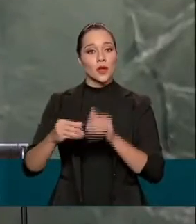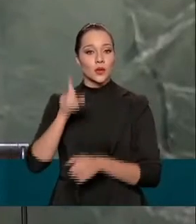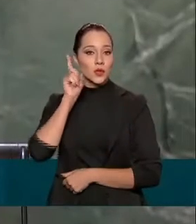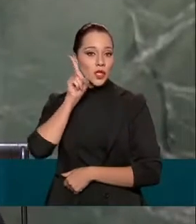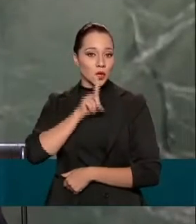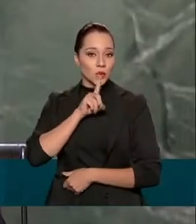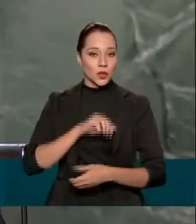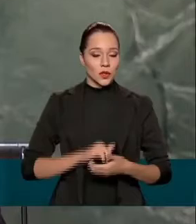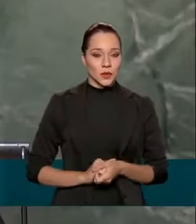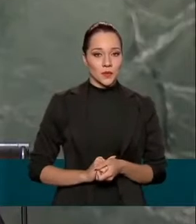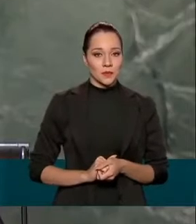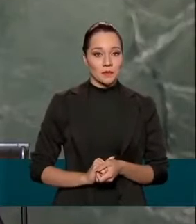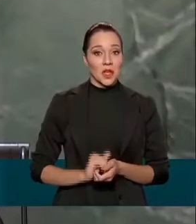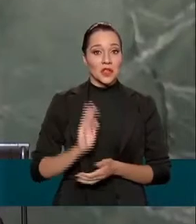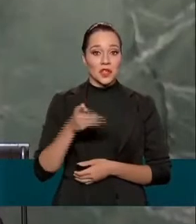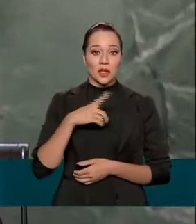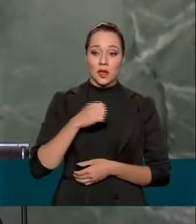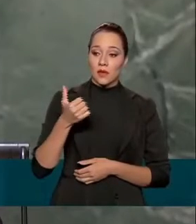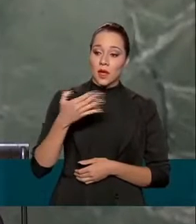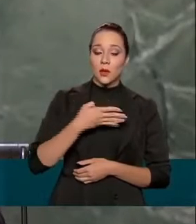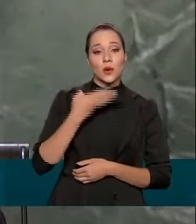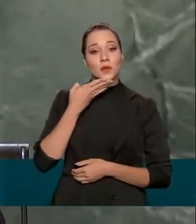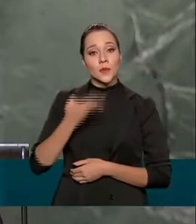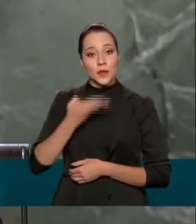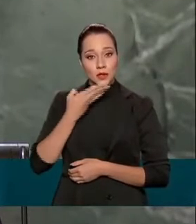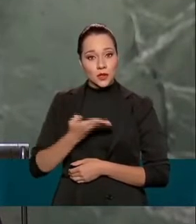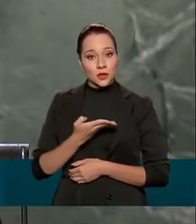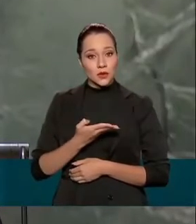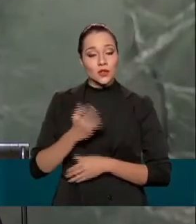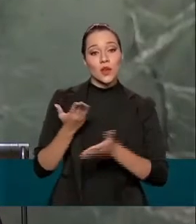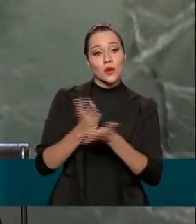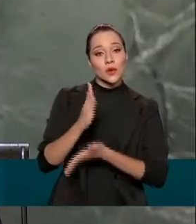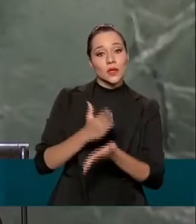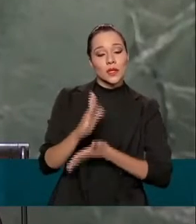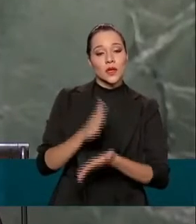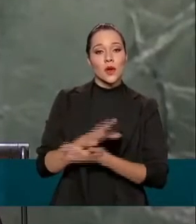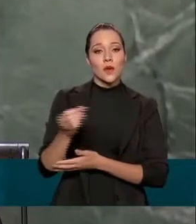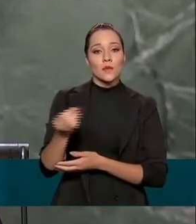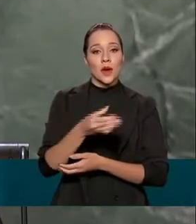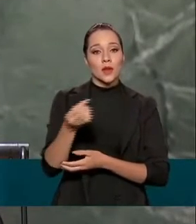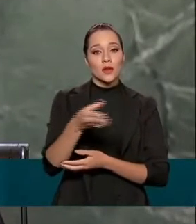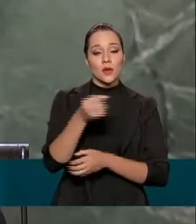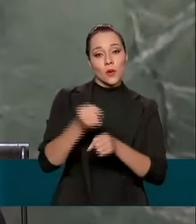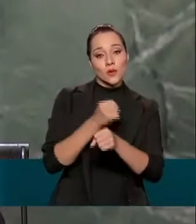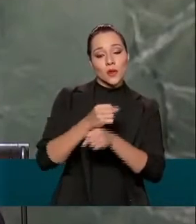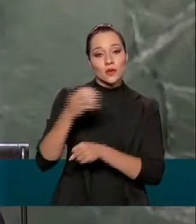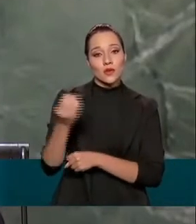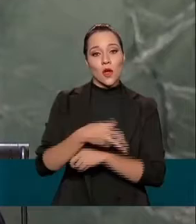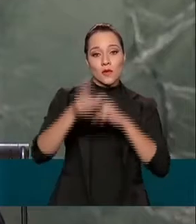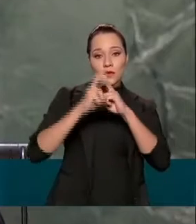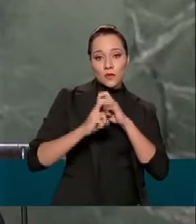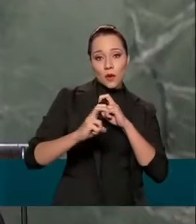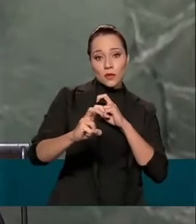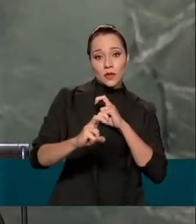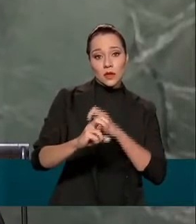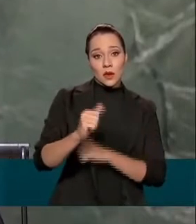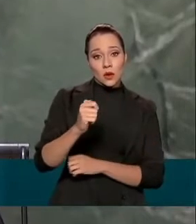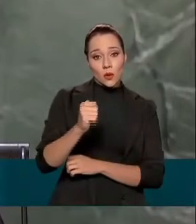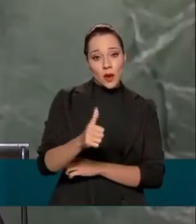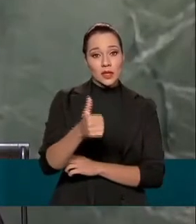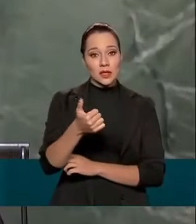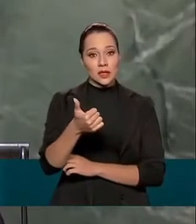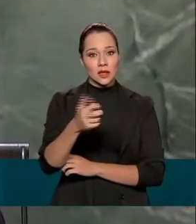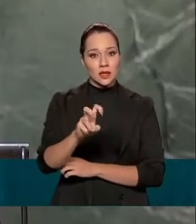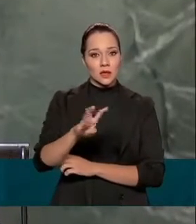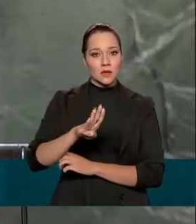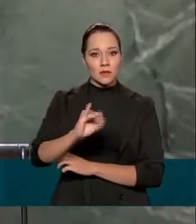poucos dias, recebemos 14 requerimentos de autorizações para novas ferrovias, com quase 15 bilhões de